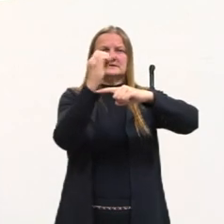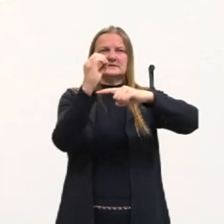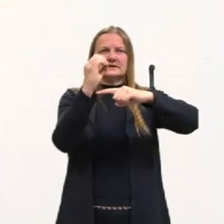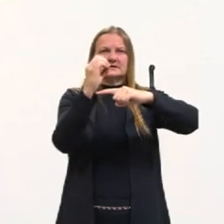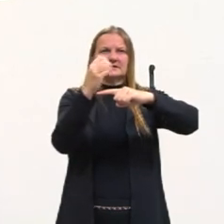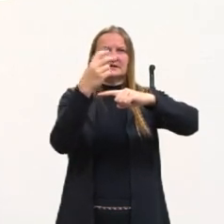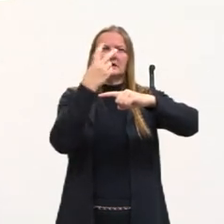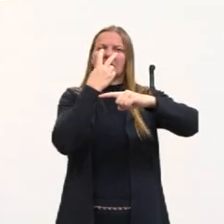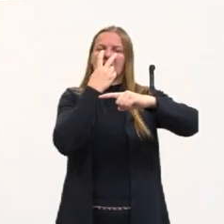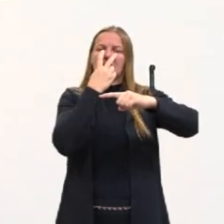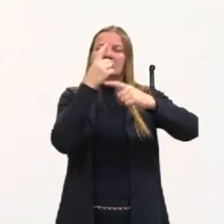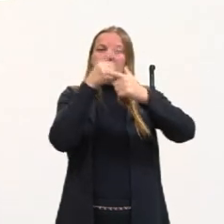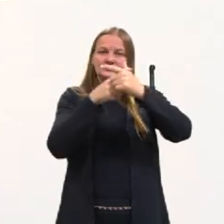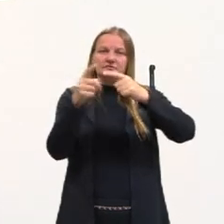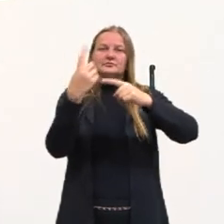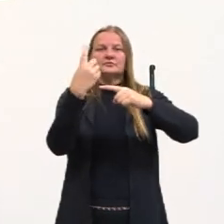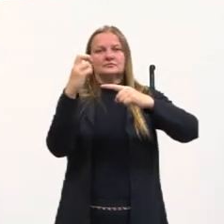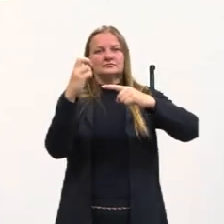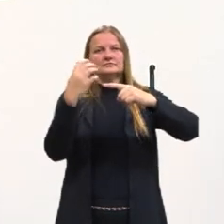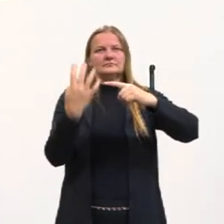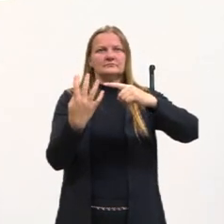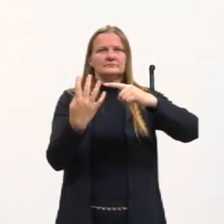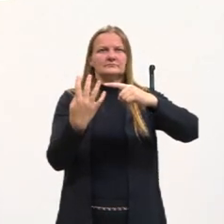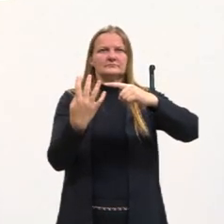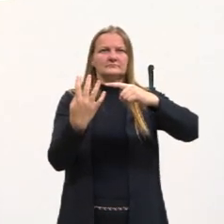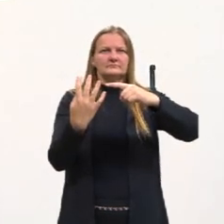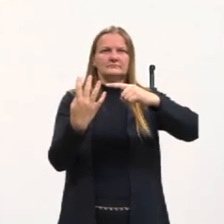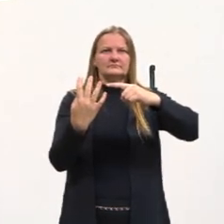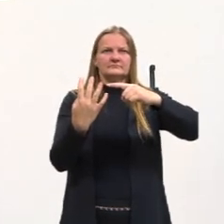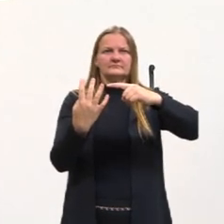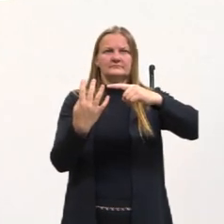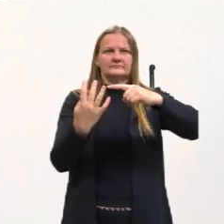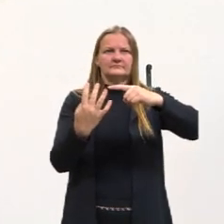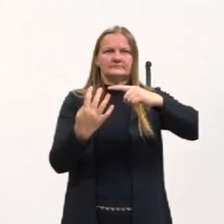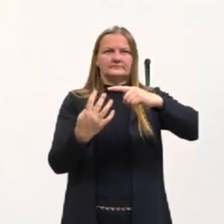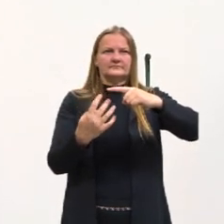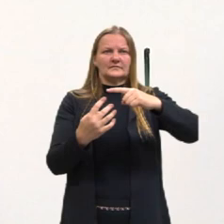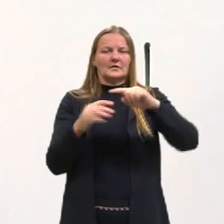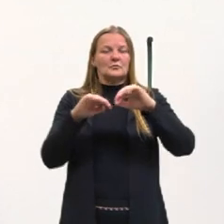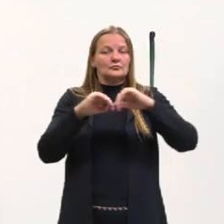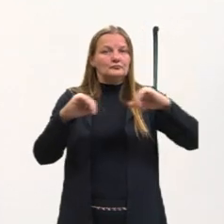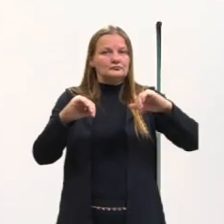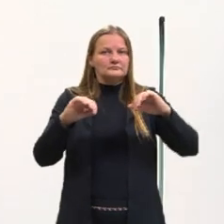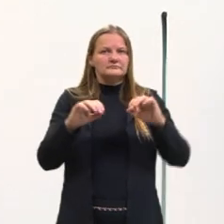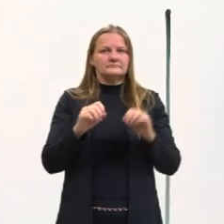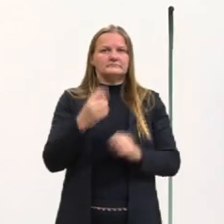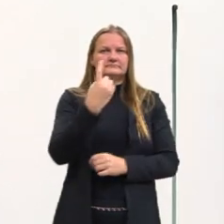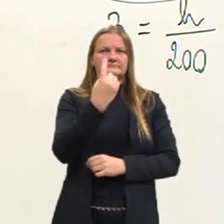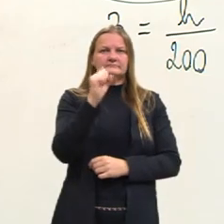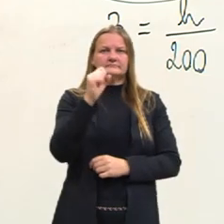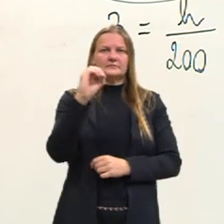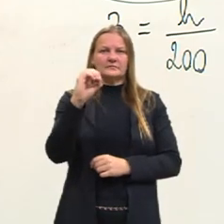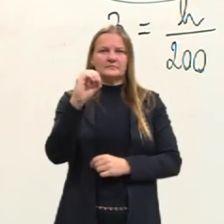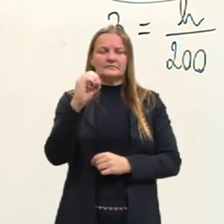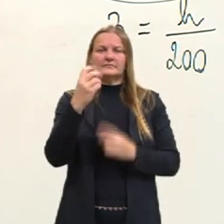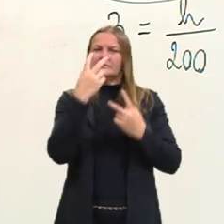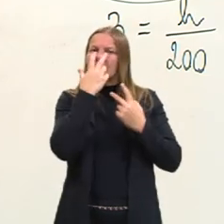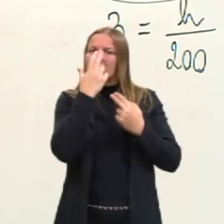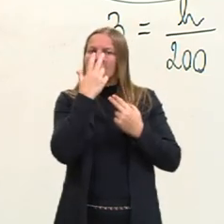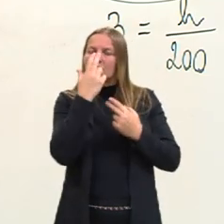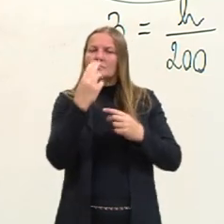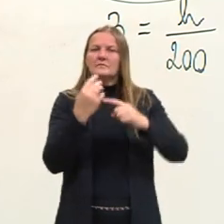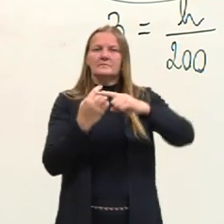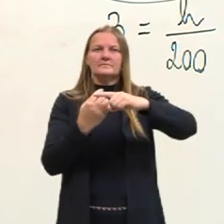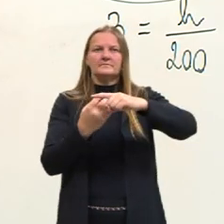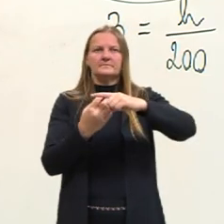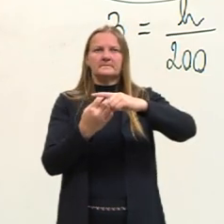é isolar a variável. Isolando essa variável, então, eu tenho 180 igual a